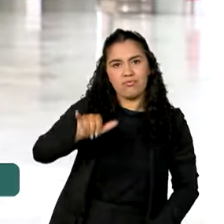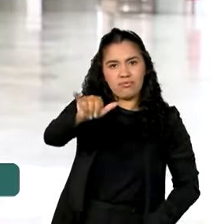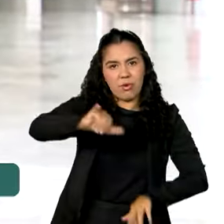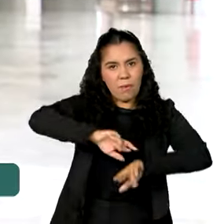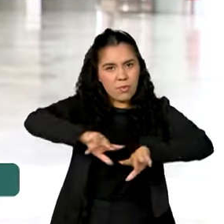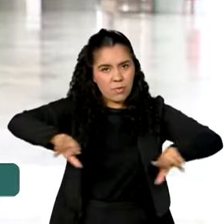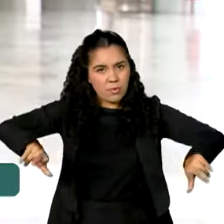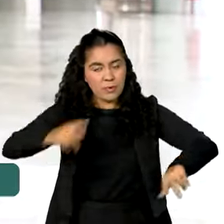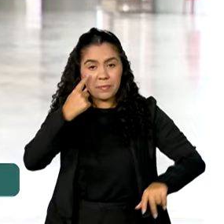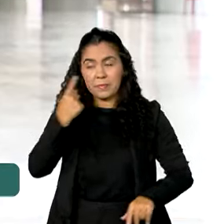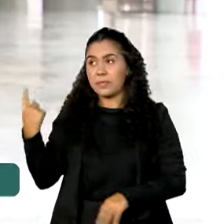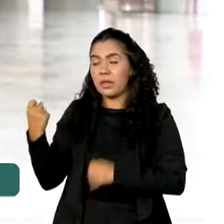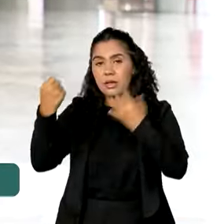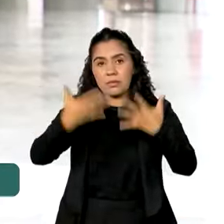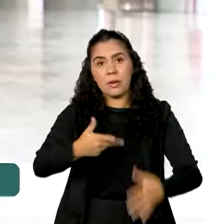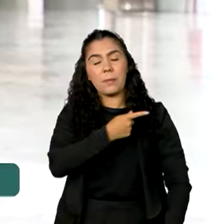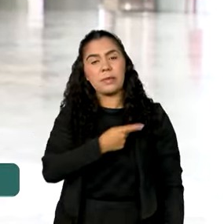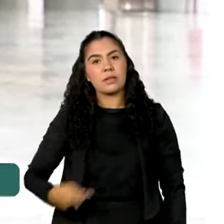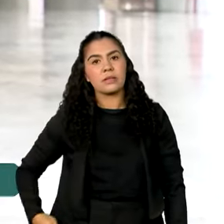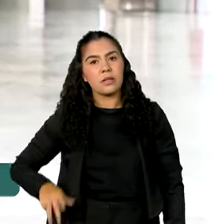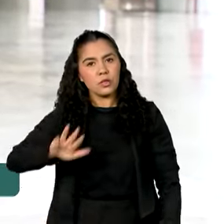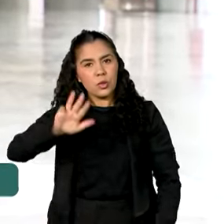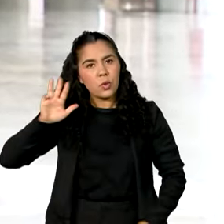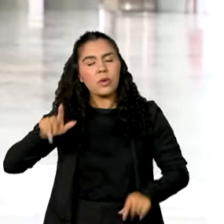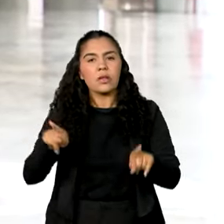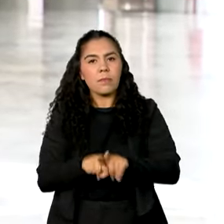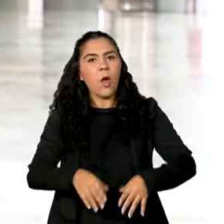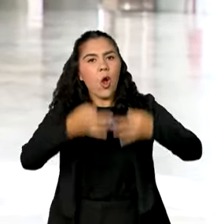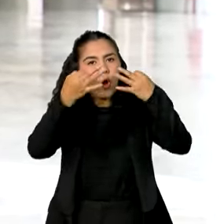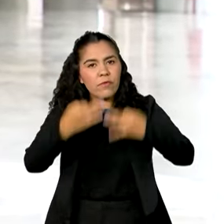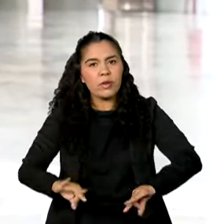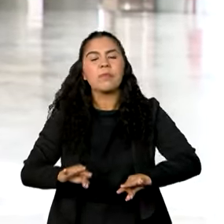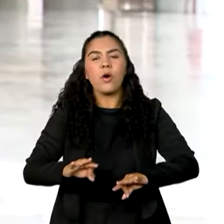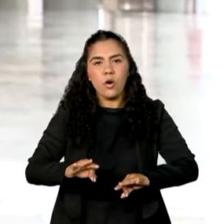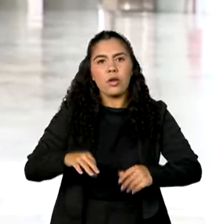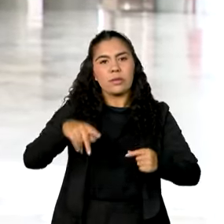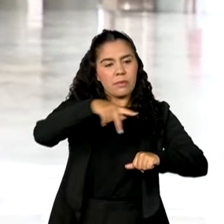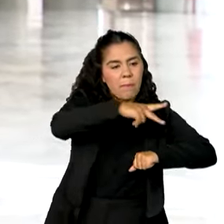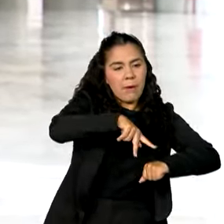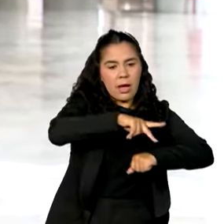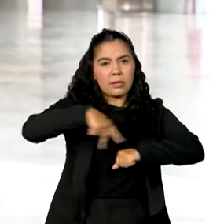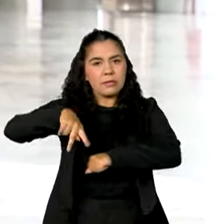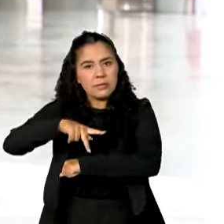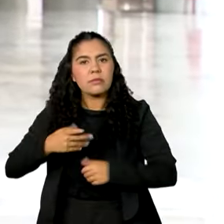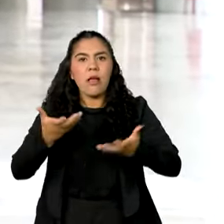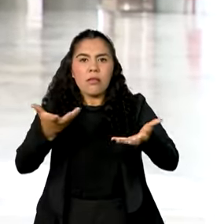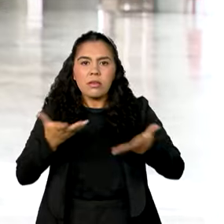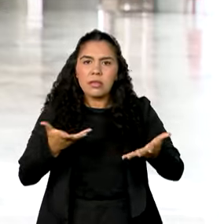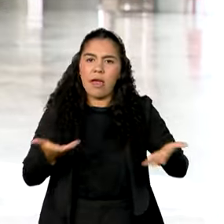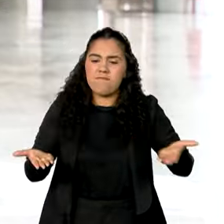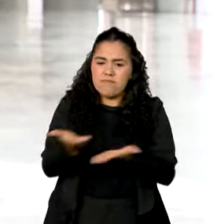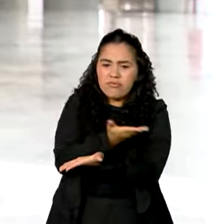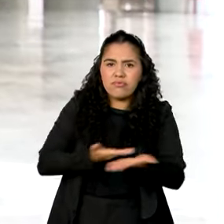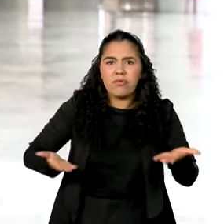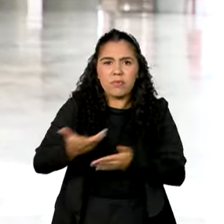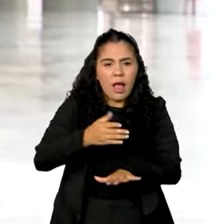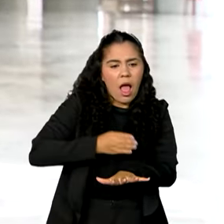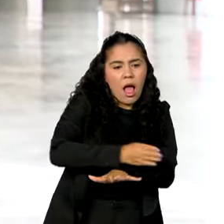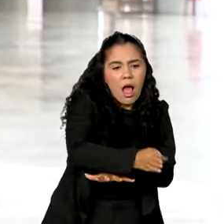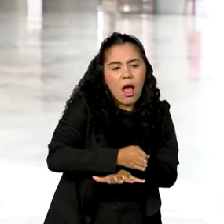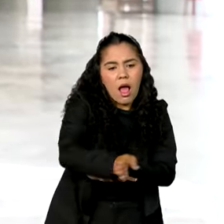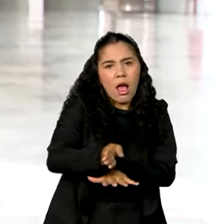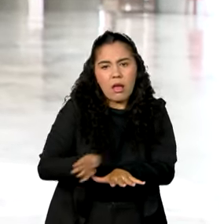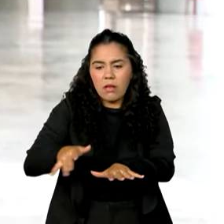O presidente Lula afirmou ainda que os dois países querem fortalecer a cooperação em diversas áreas nos próximos